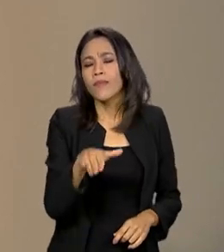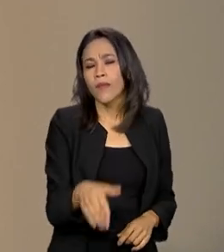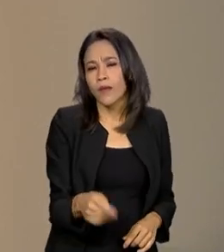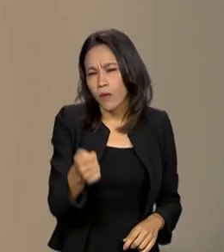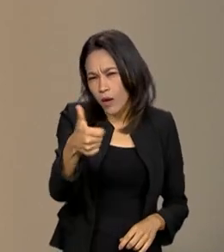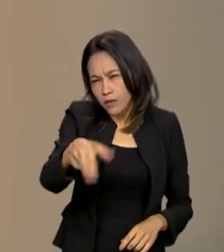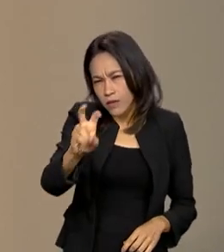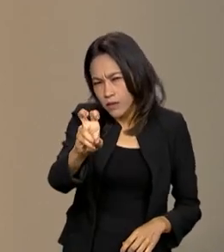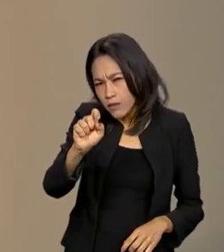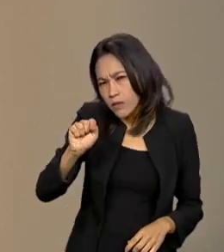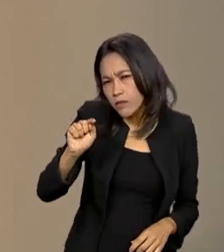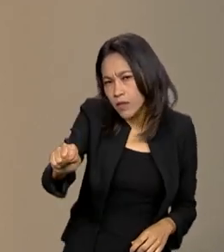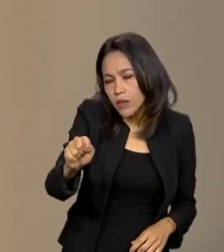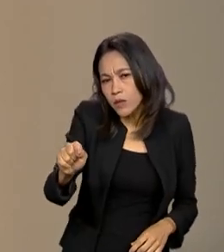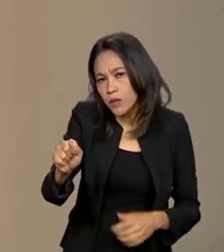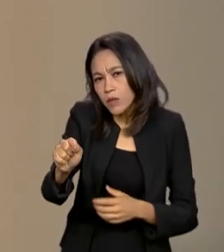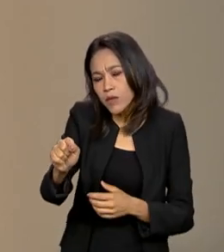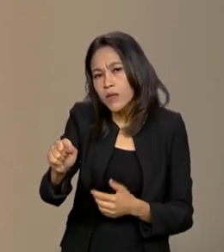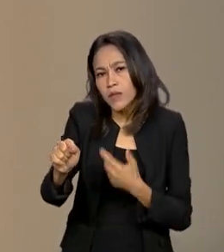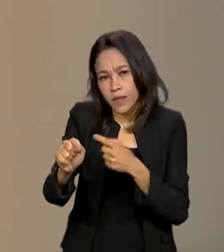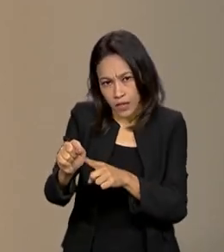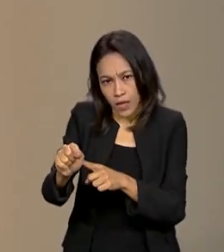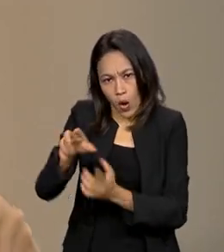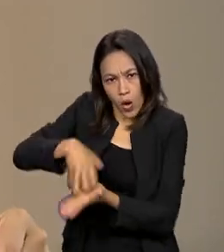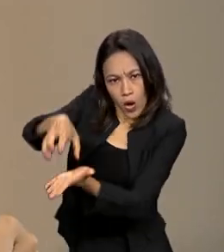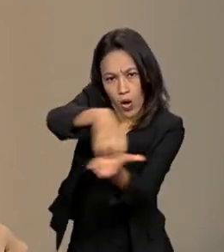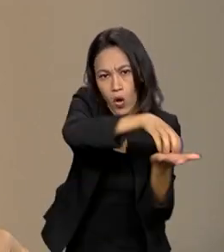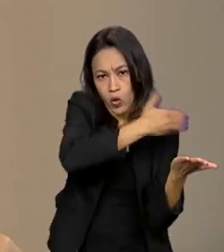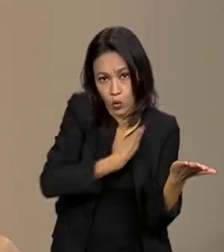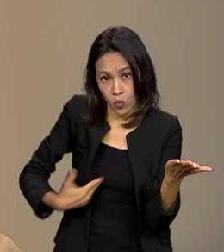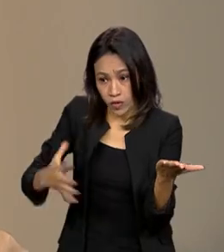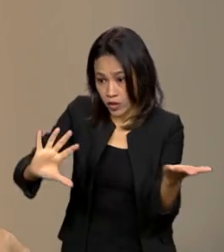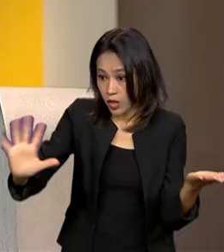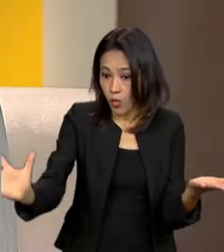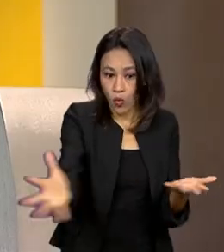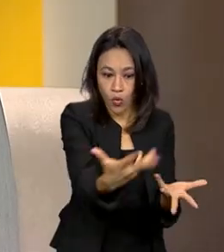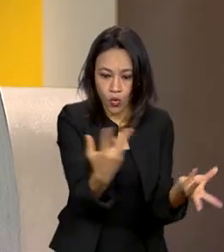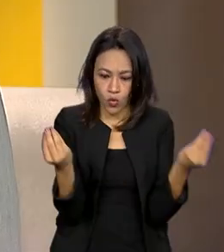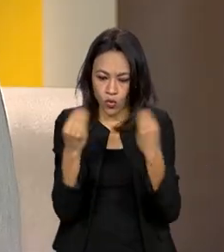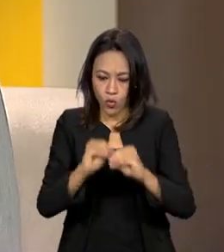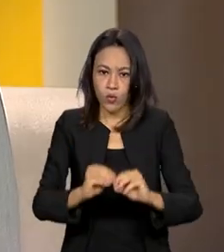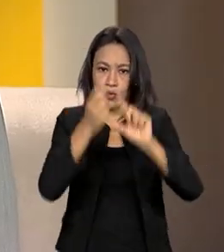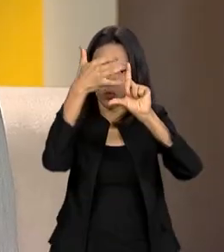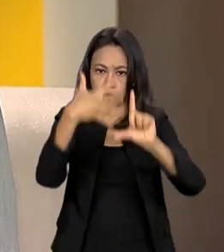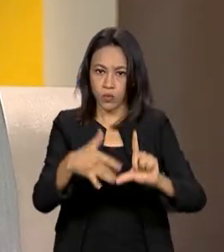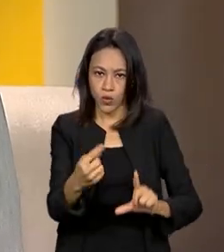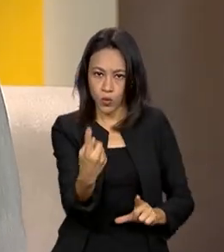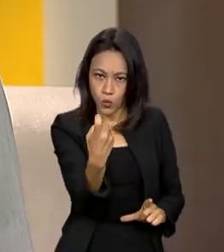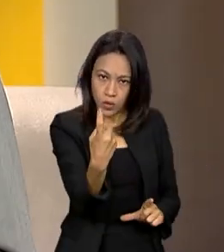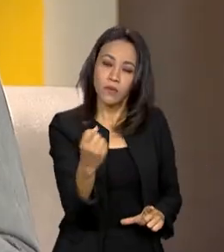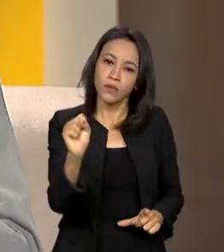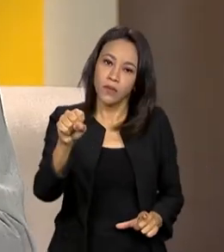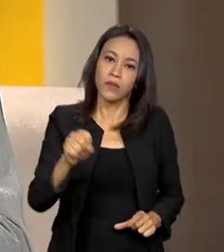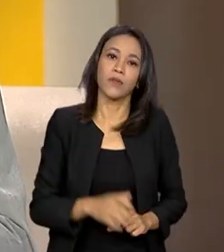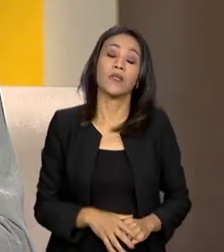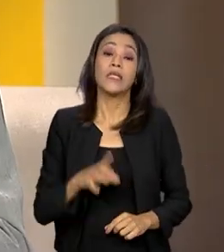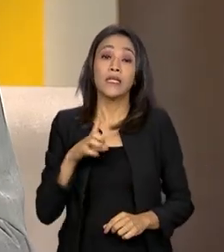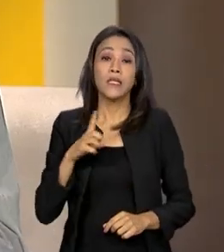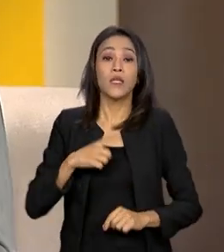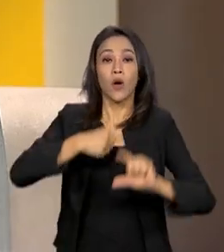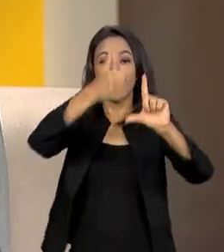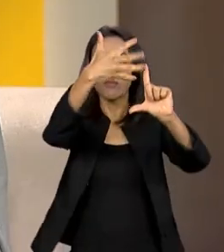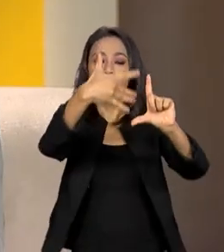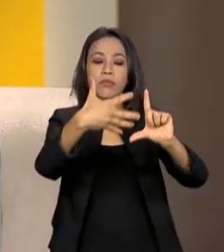mil serviços públicos federais digitalizados na plataforma. Perfeito. Um dos grandes elementos dessa plataforma é o catálogo de